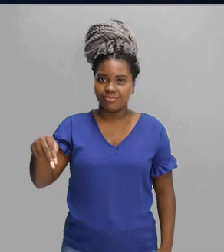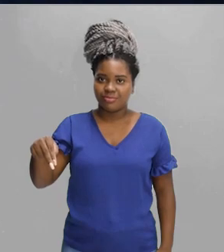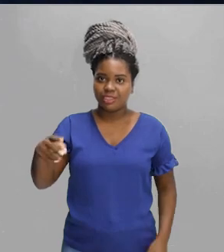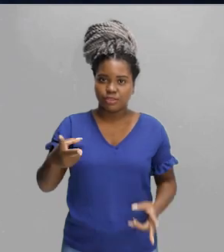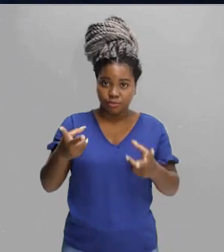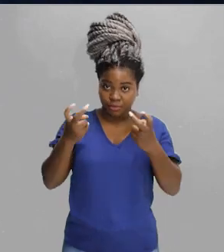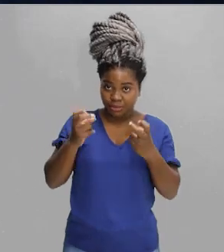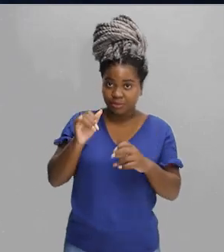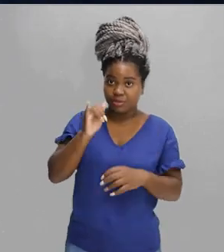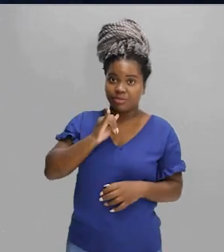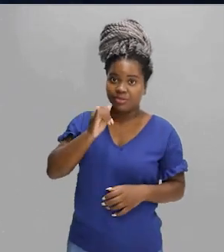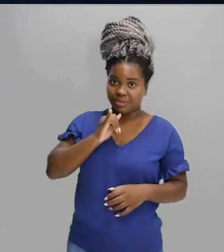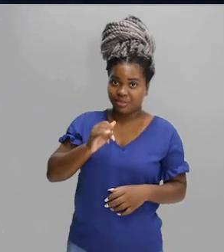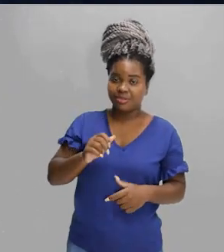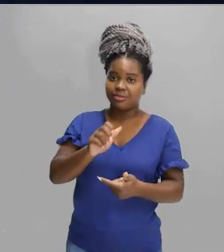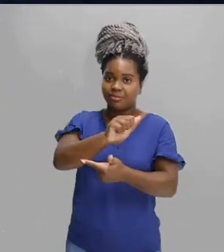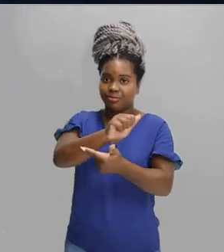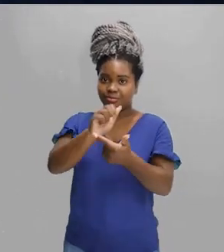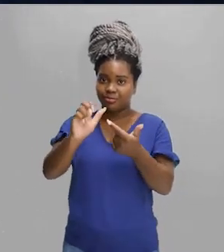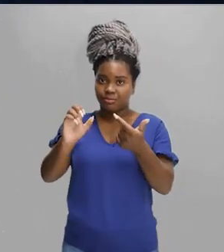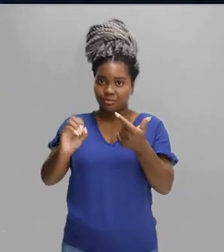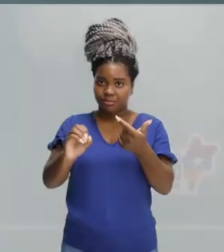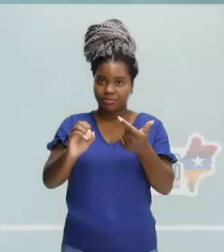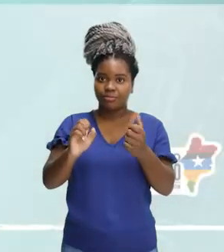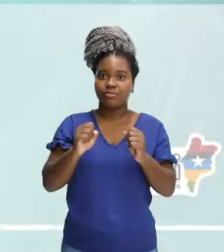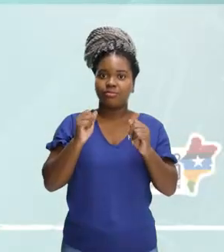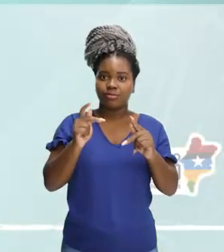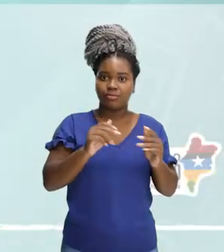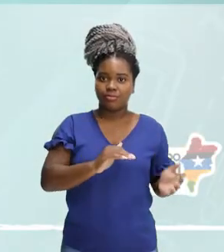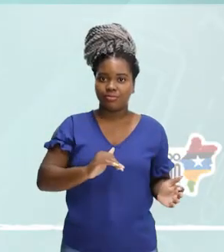aqui nos exemplos dos artigos. Vamos para o próximo slide.